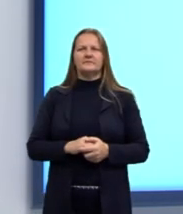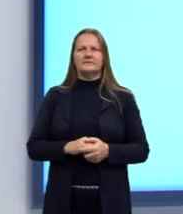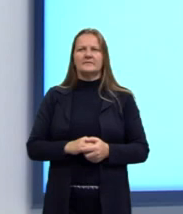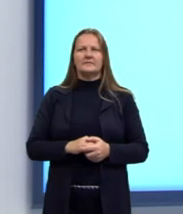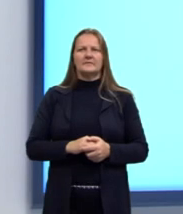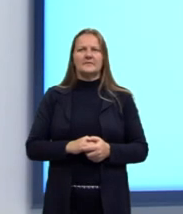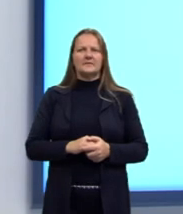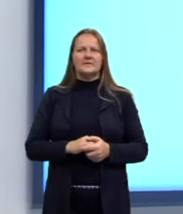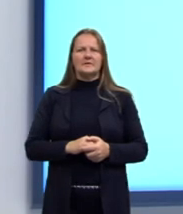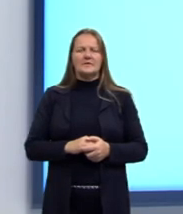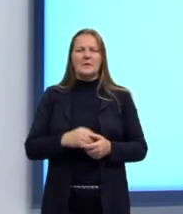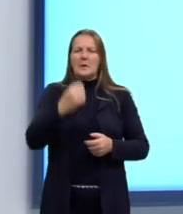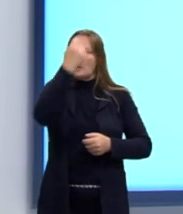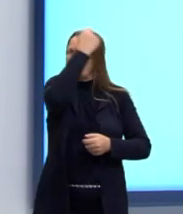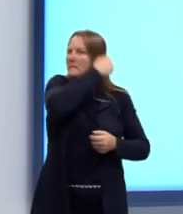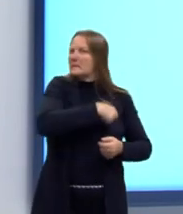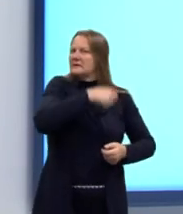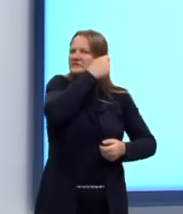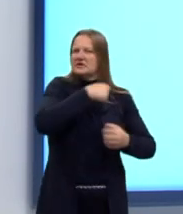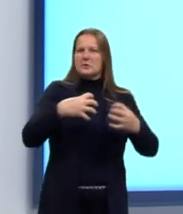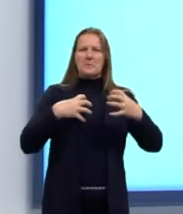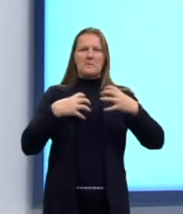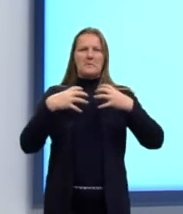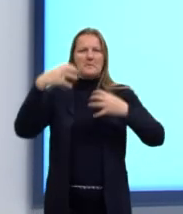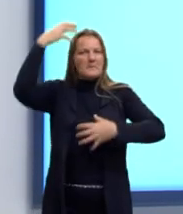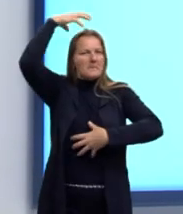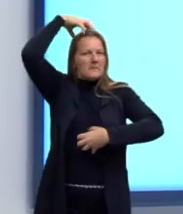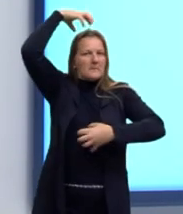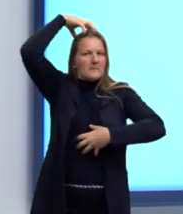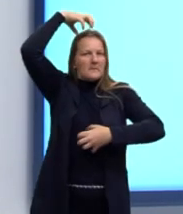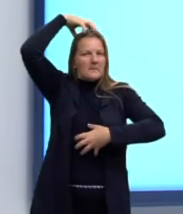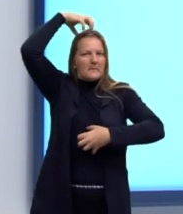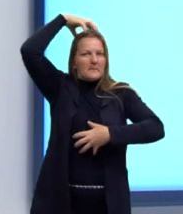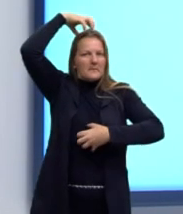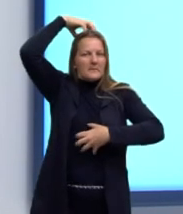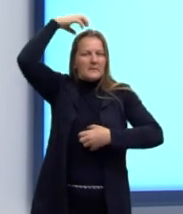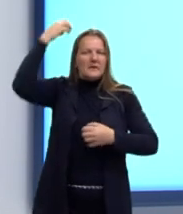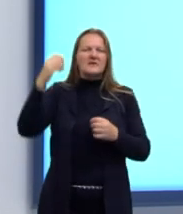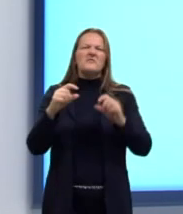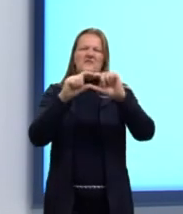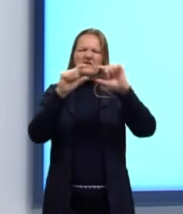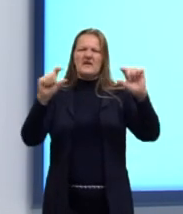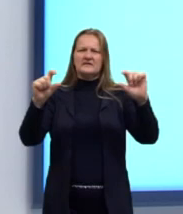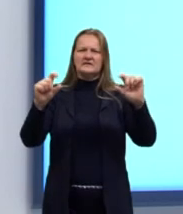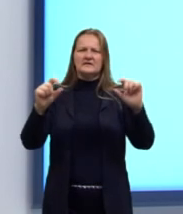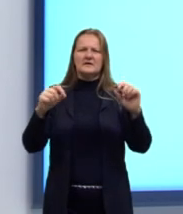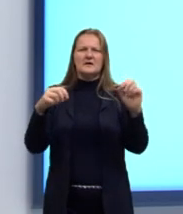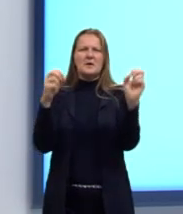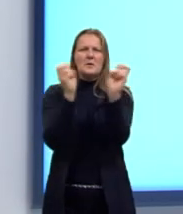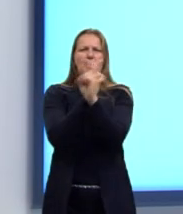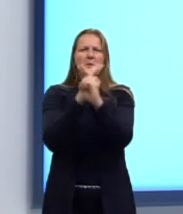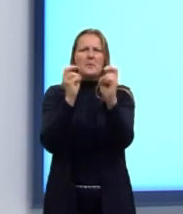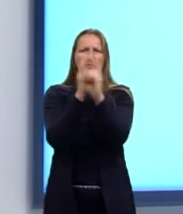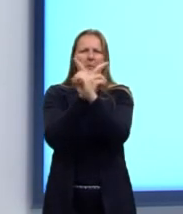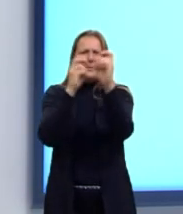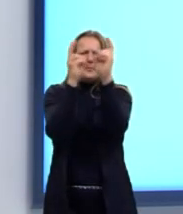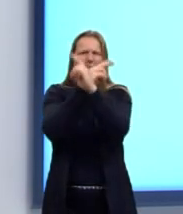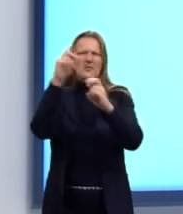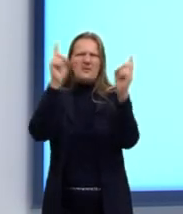Pentear, macaco. Tempestade aí dos X-Men. Tempestade em copo d'água.